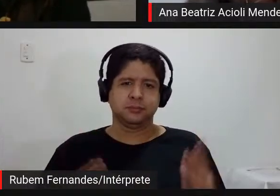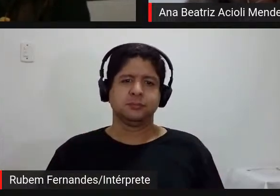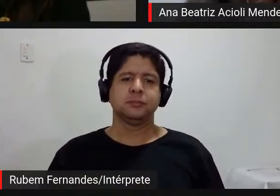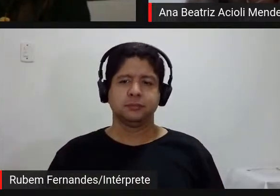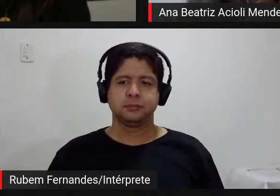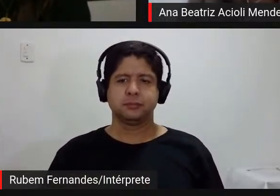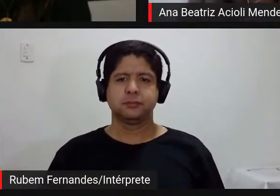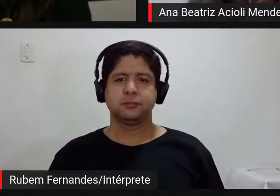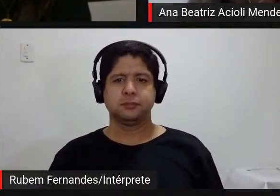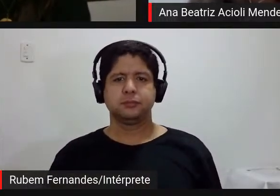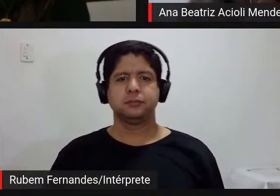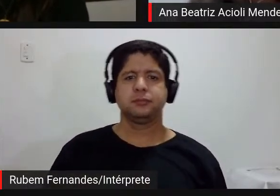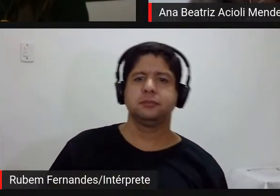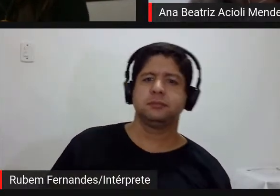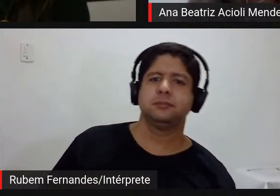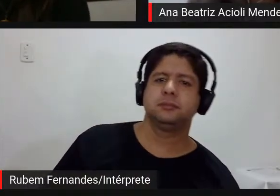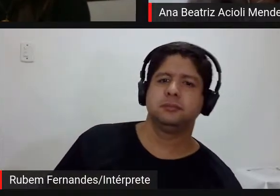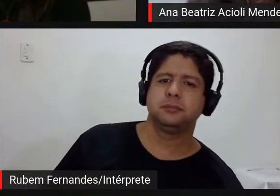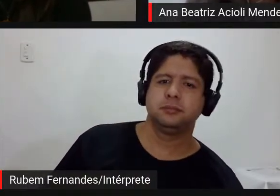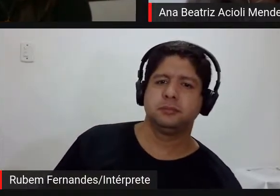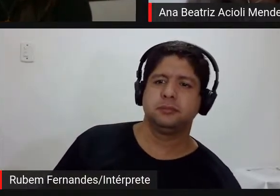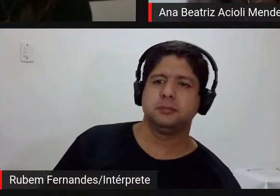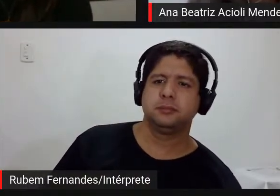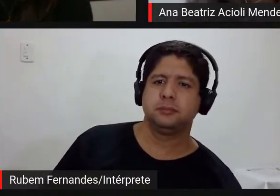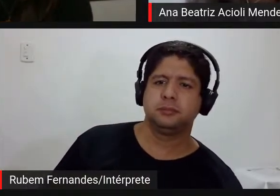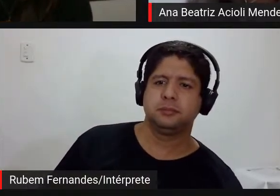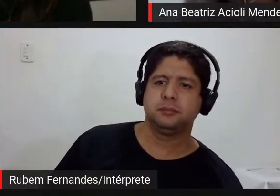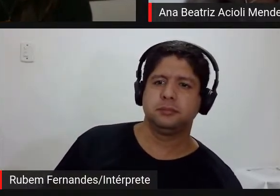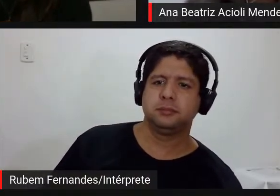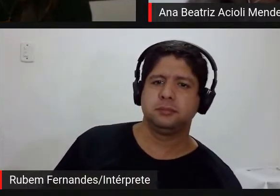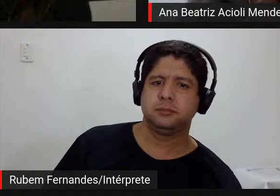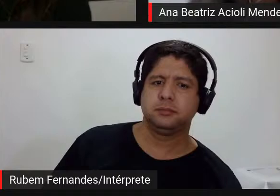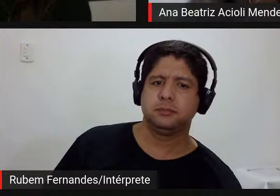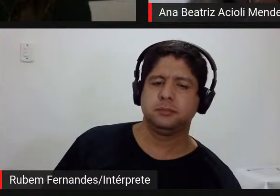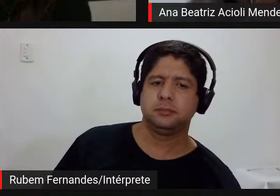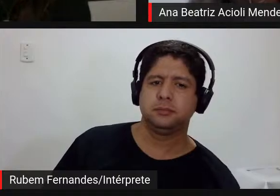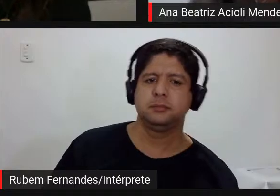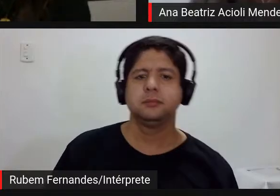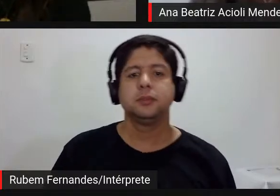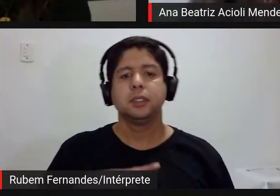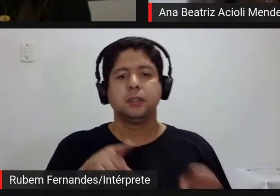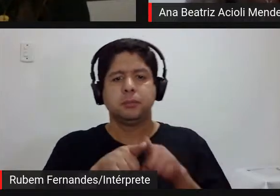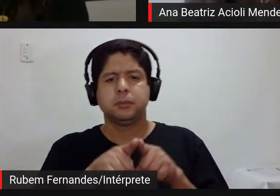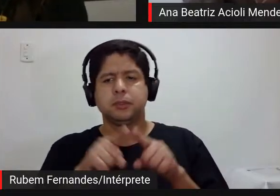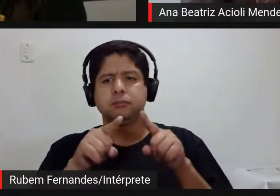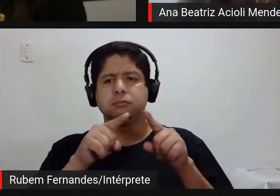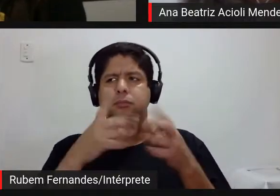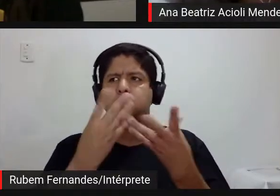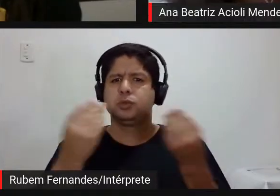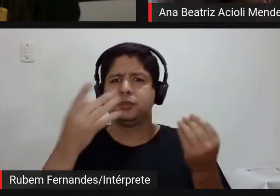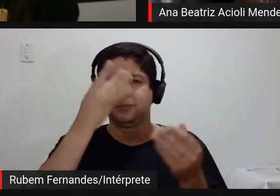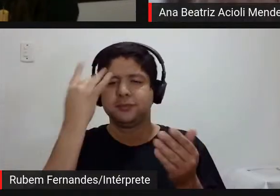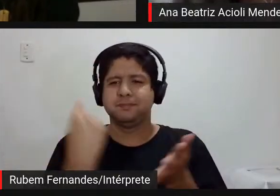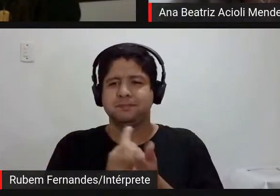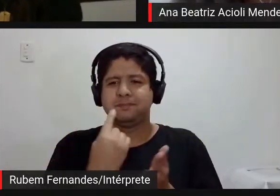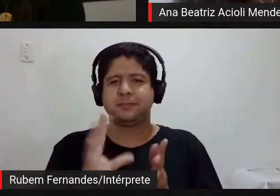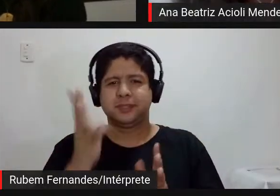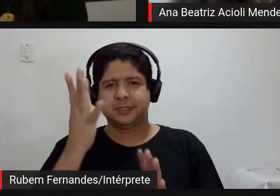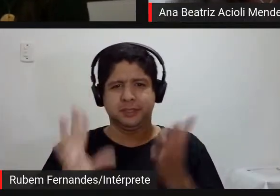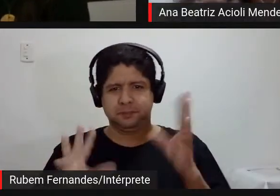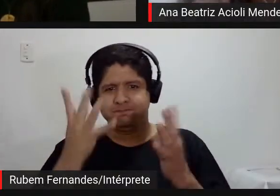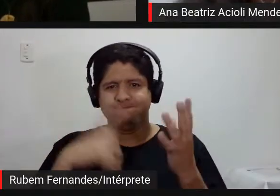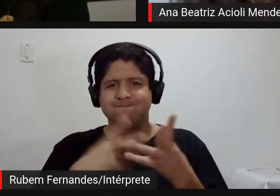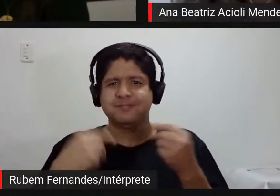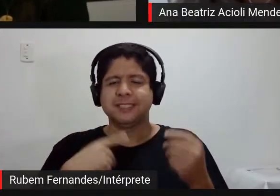e principalmente a nossa mesa porque o tanto de interrupções que a gente teve do acaso não estava